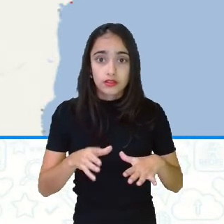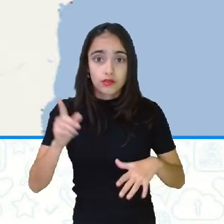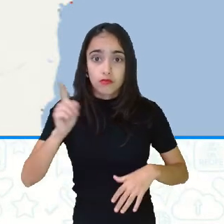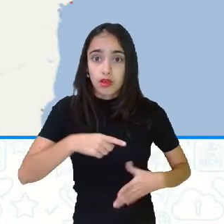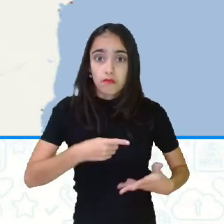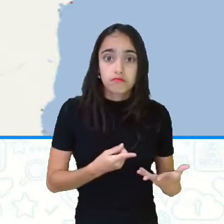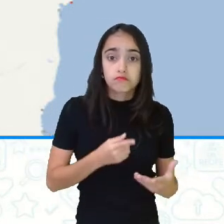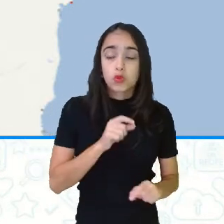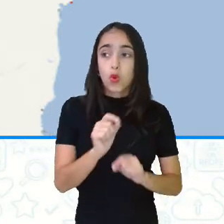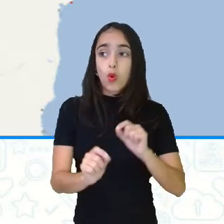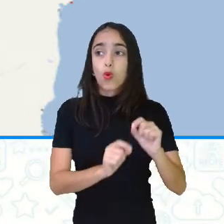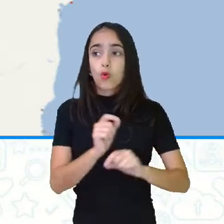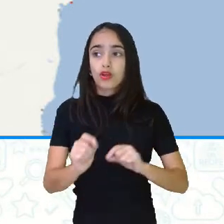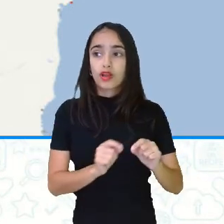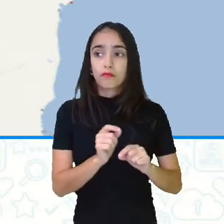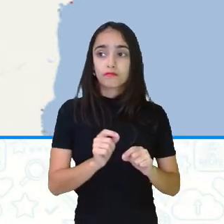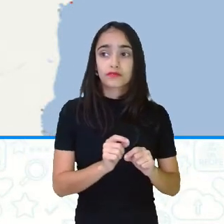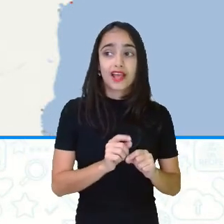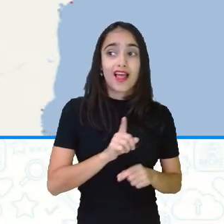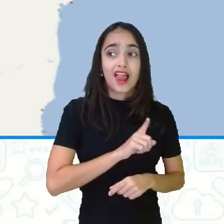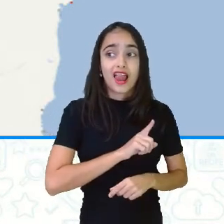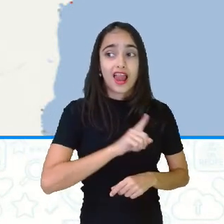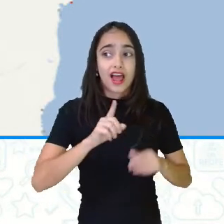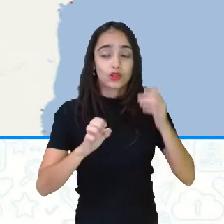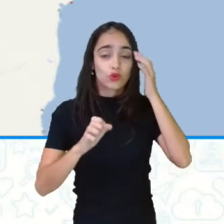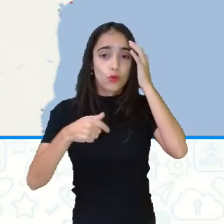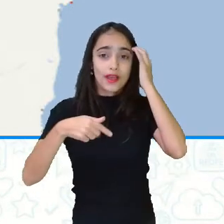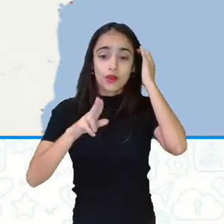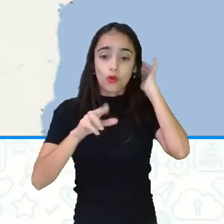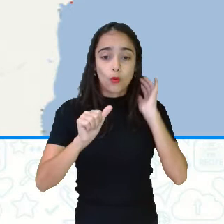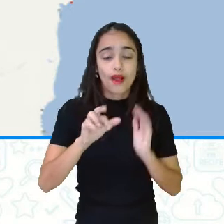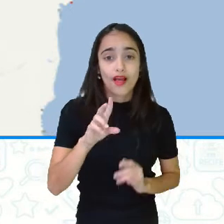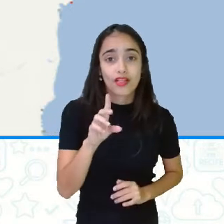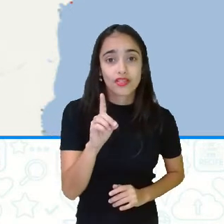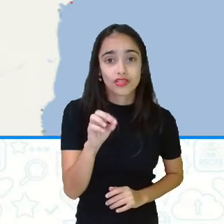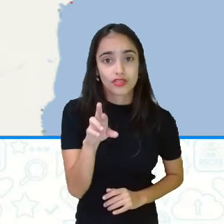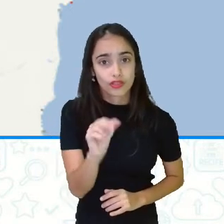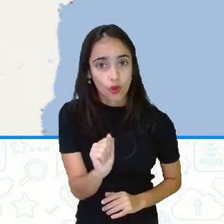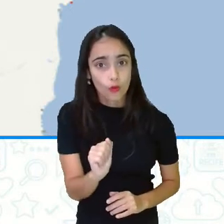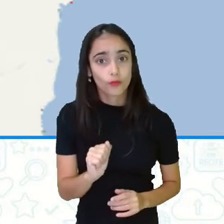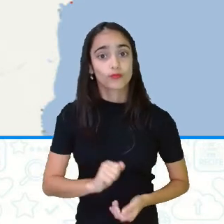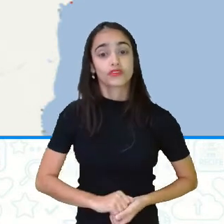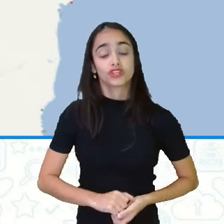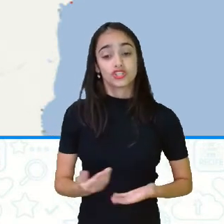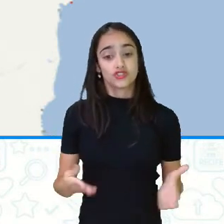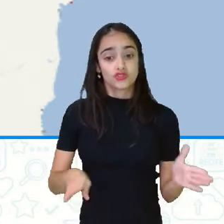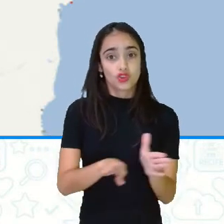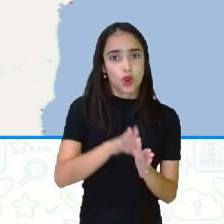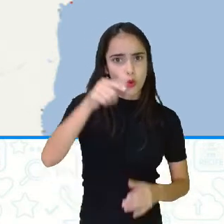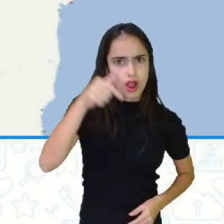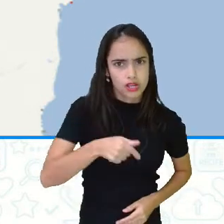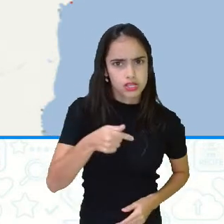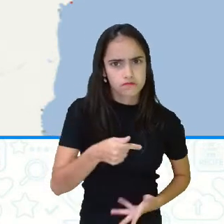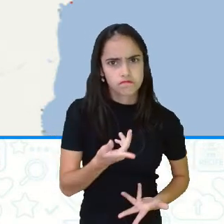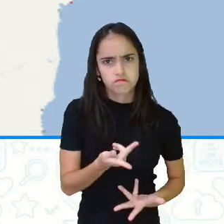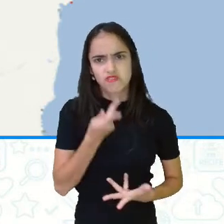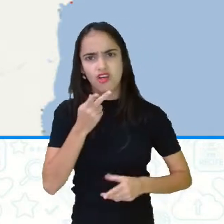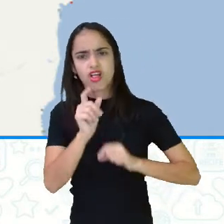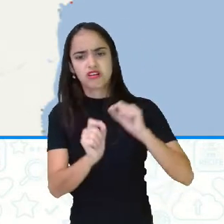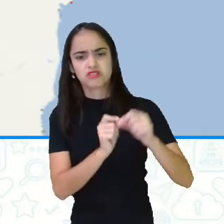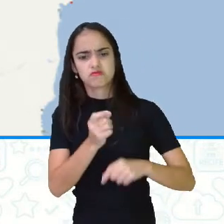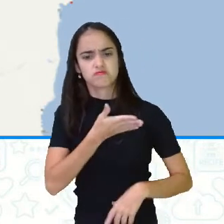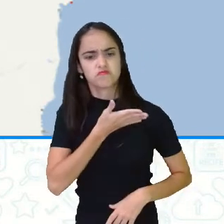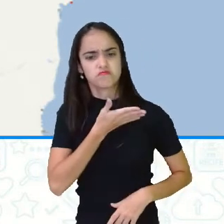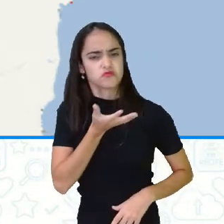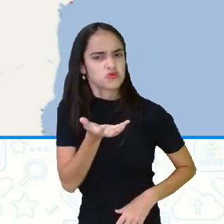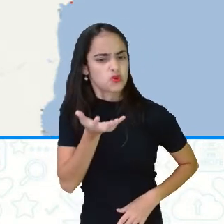Confederação do Equador, que veio aqui e disse assim, a gente não quer saber de rei. Então, o que foi que